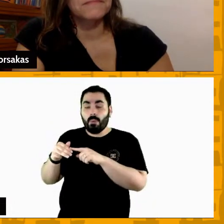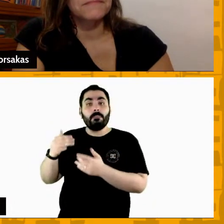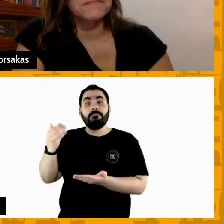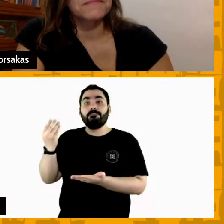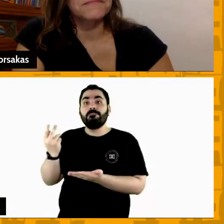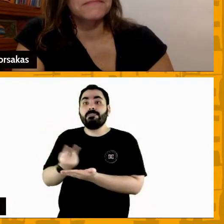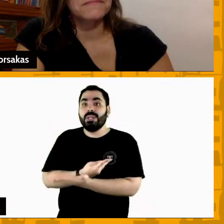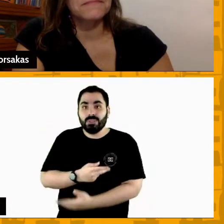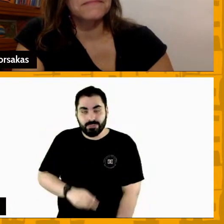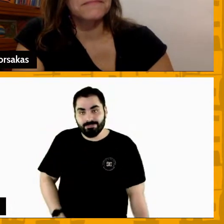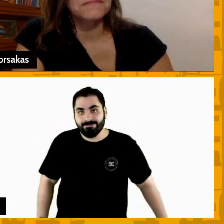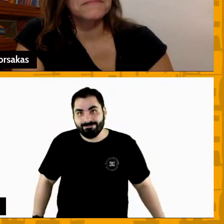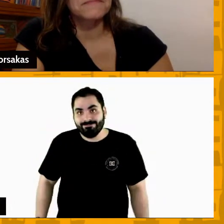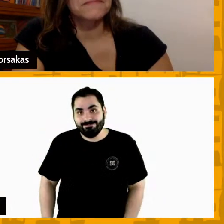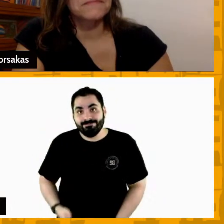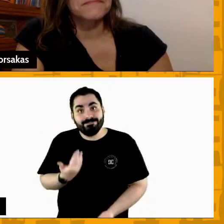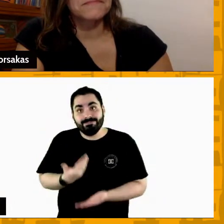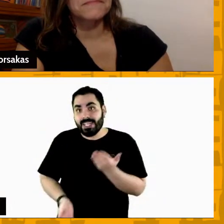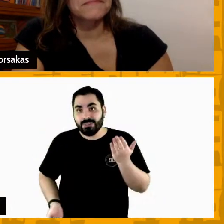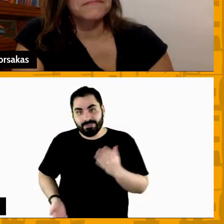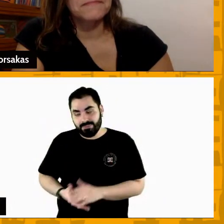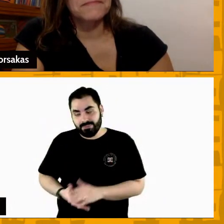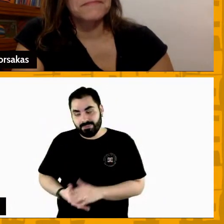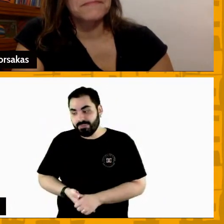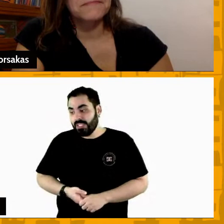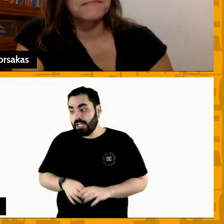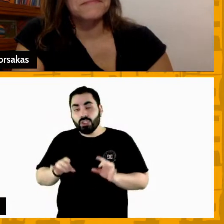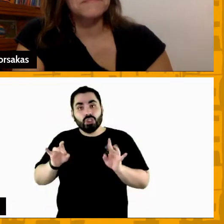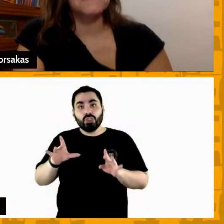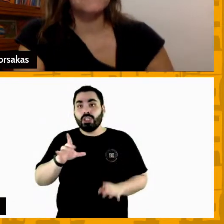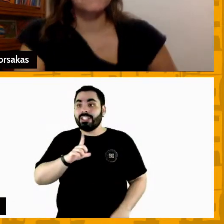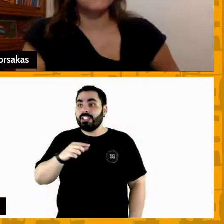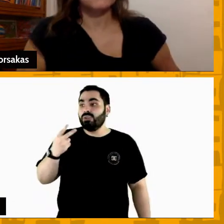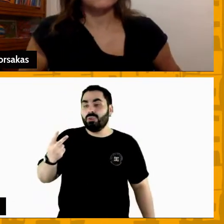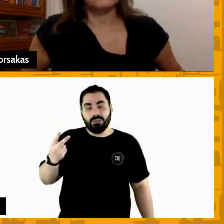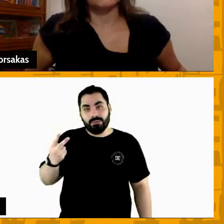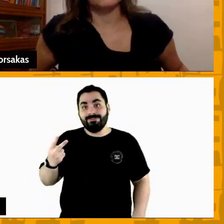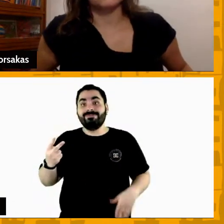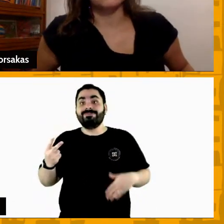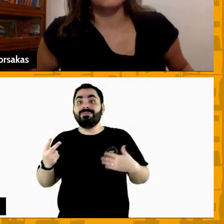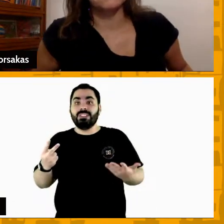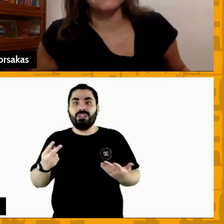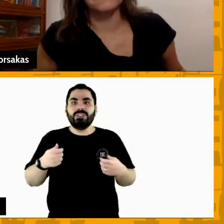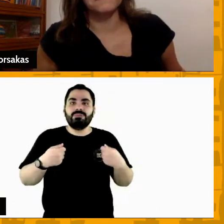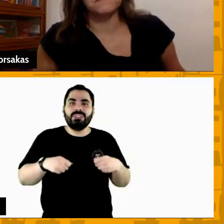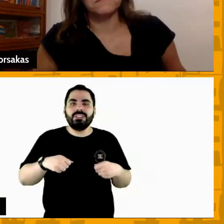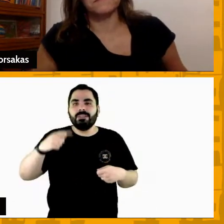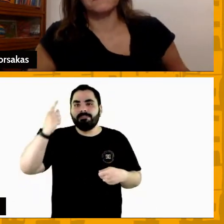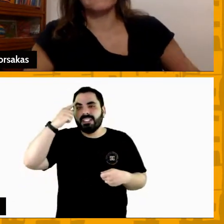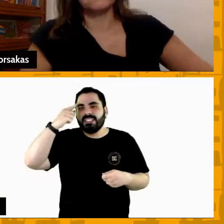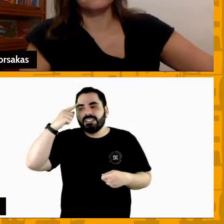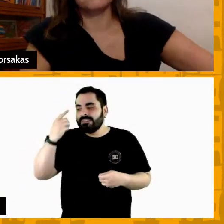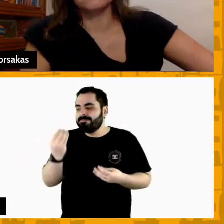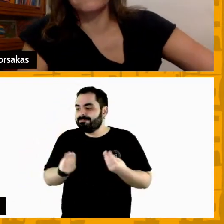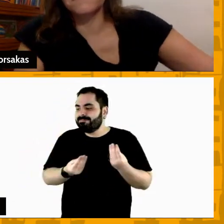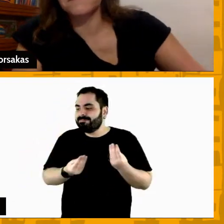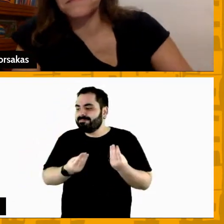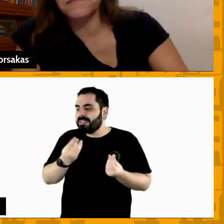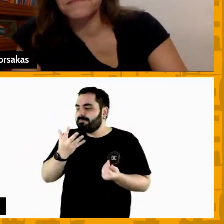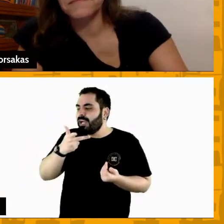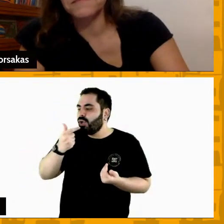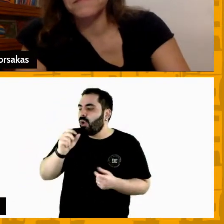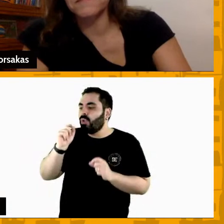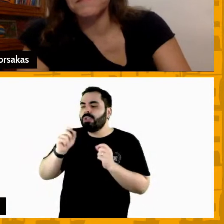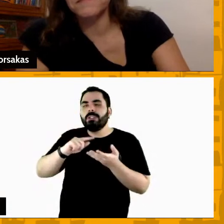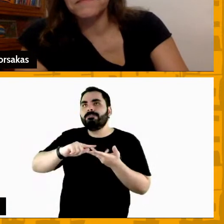tempo e aí eu fico só com dois então a gente tem que mensurar se é melhor uma substituição se é melhor um tempo se é